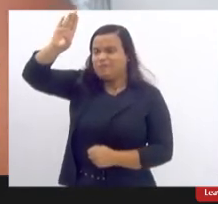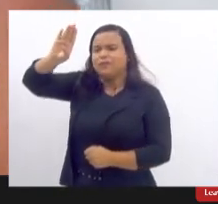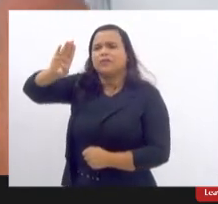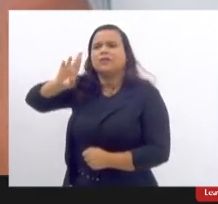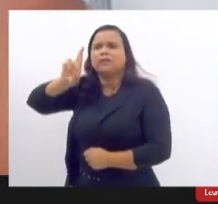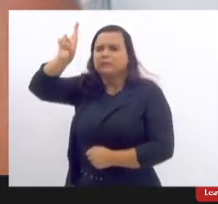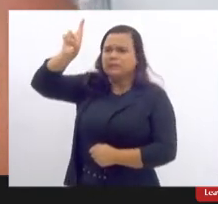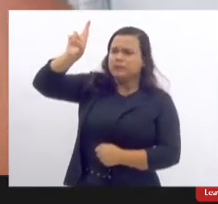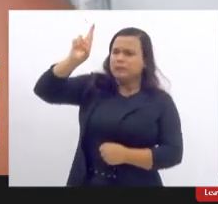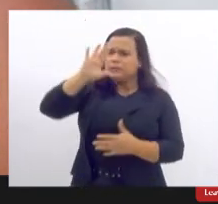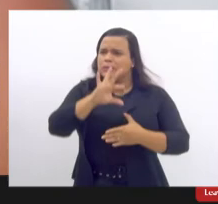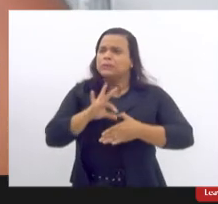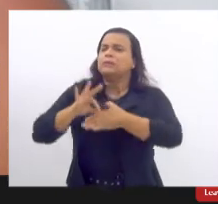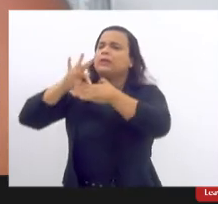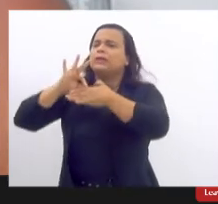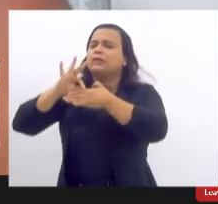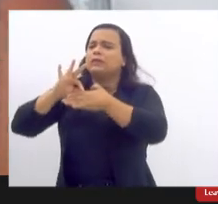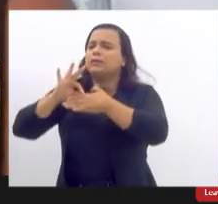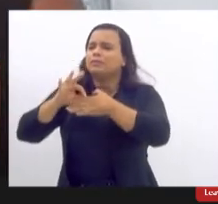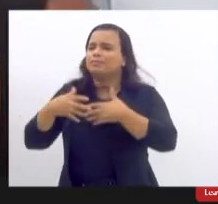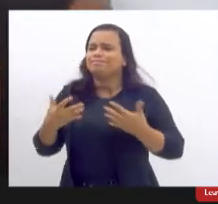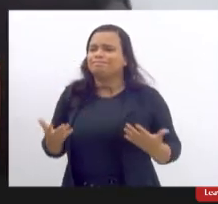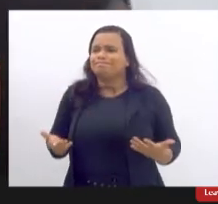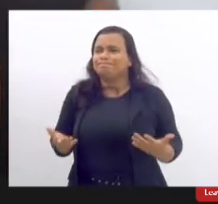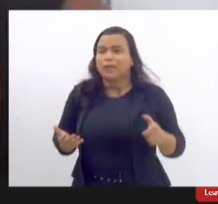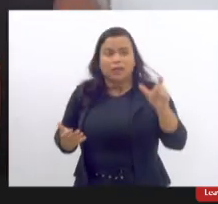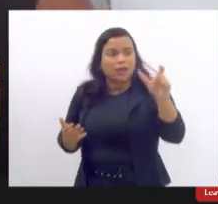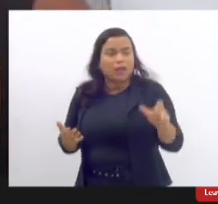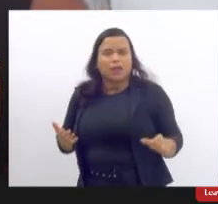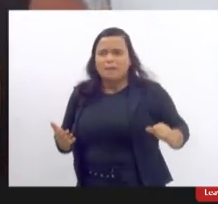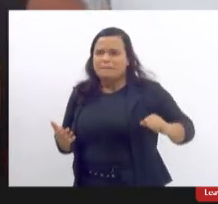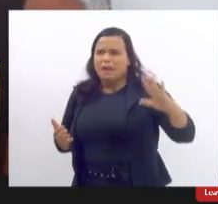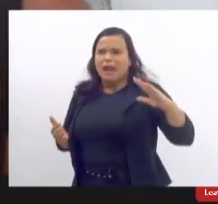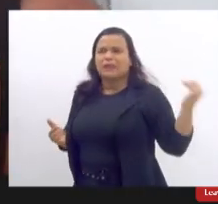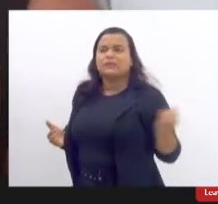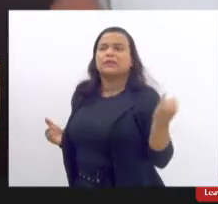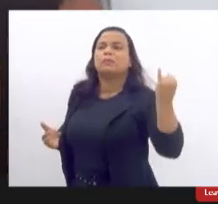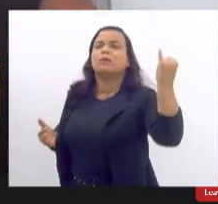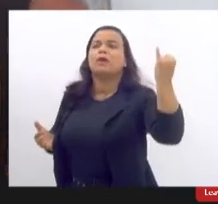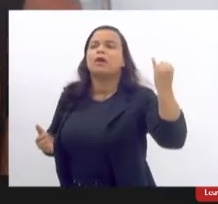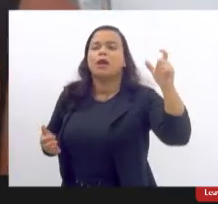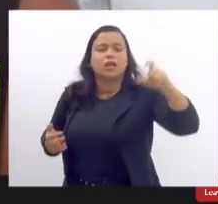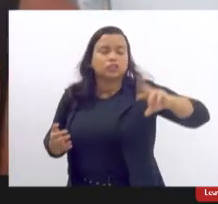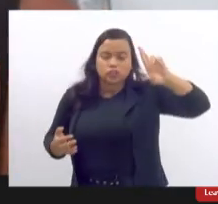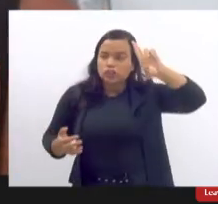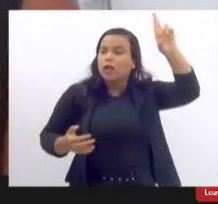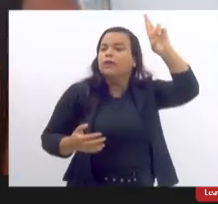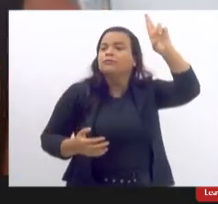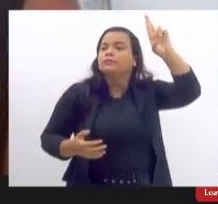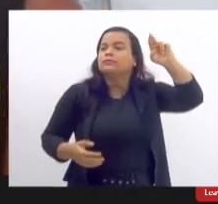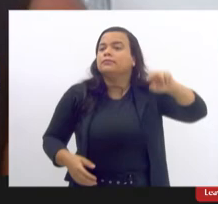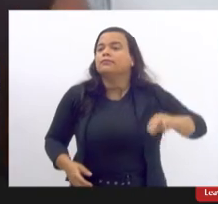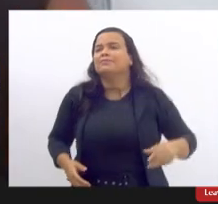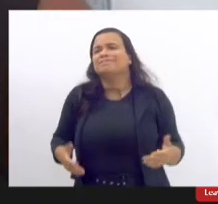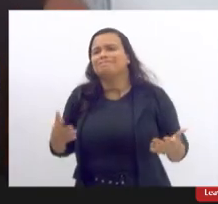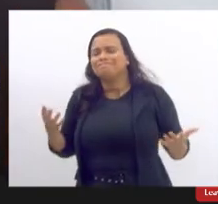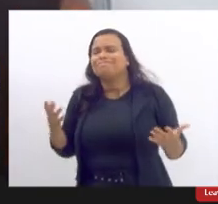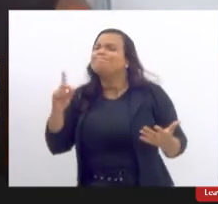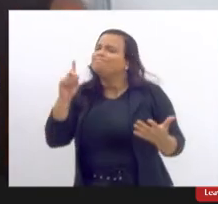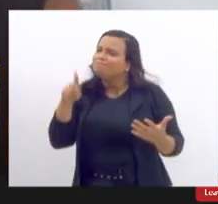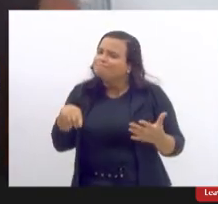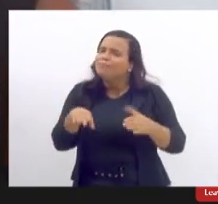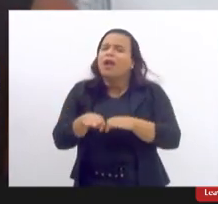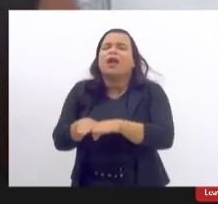líder aquele que é o mais importante é aquele é o chefe o padrão